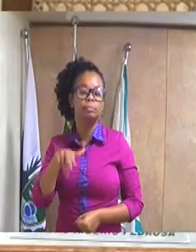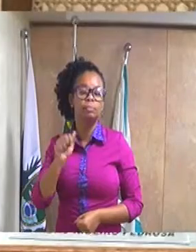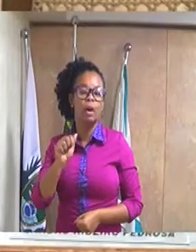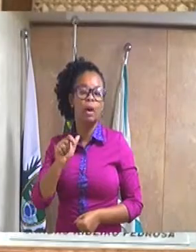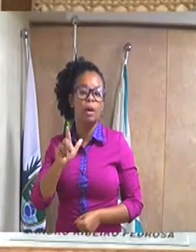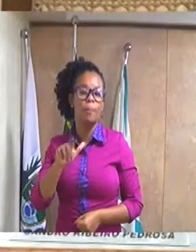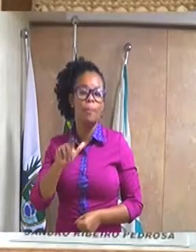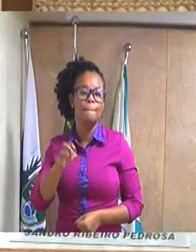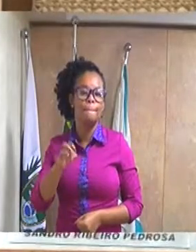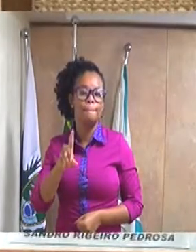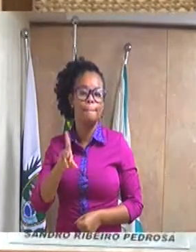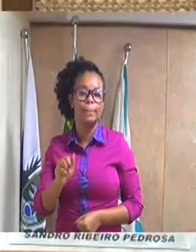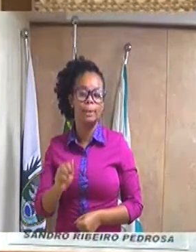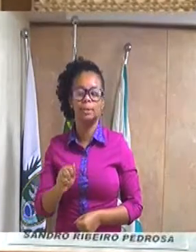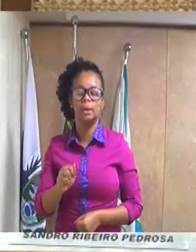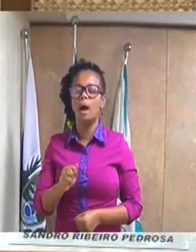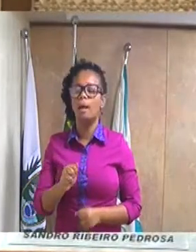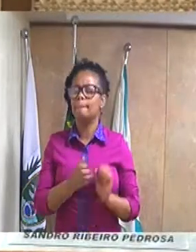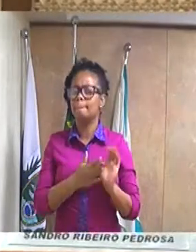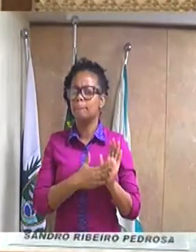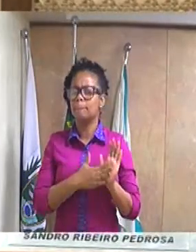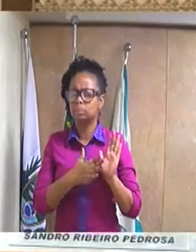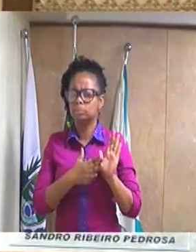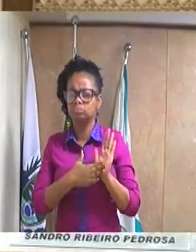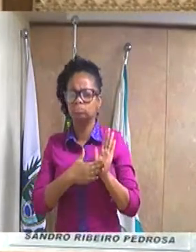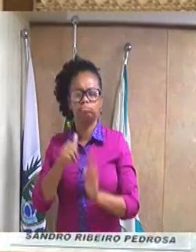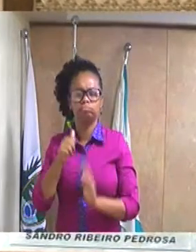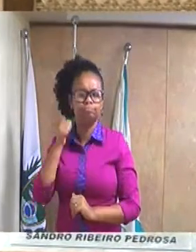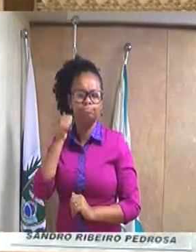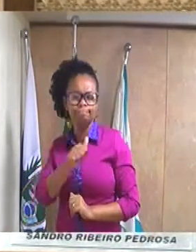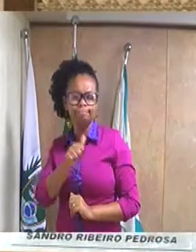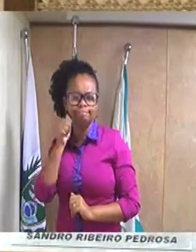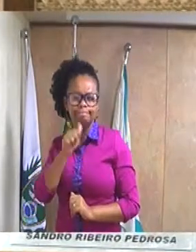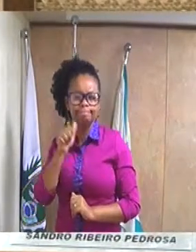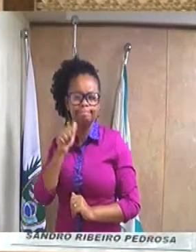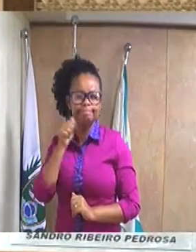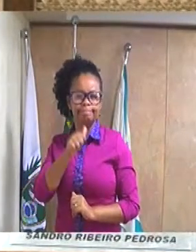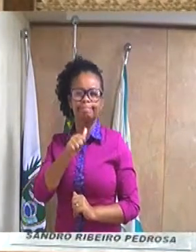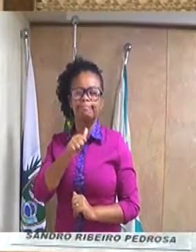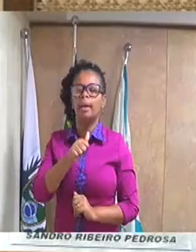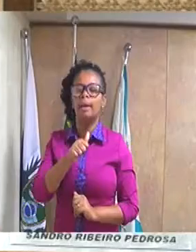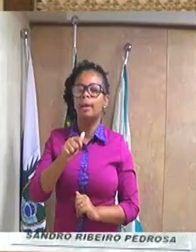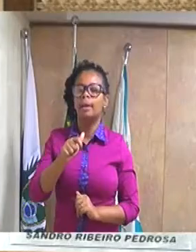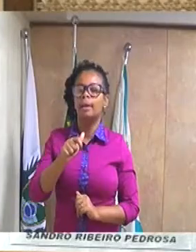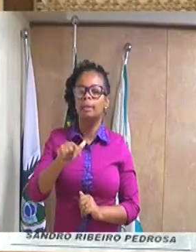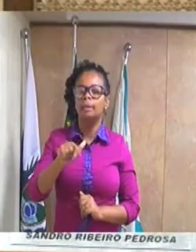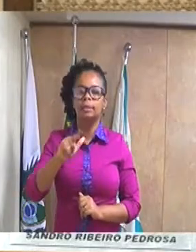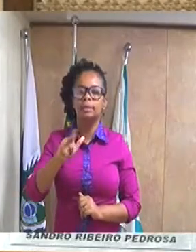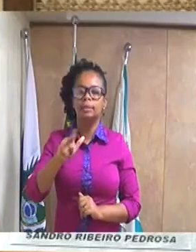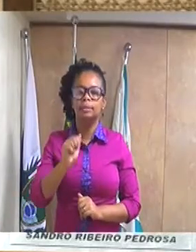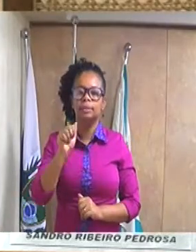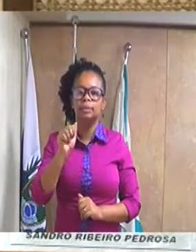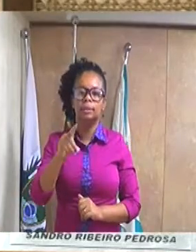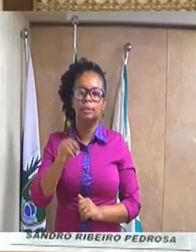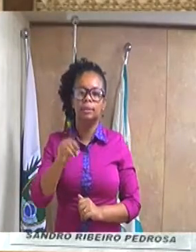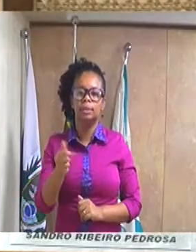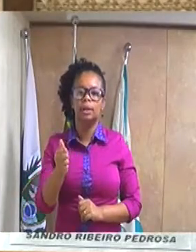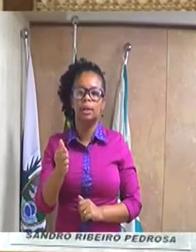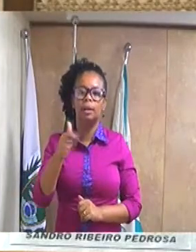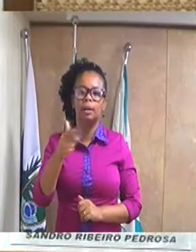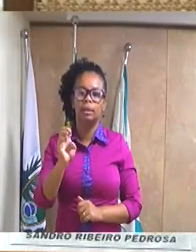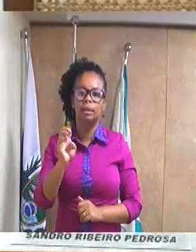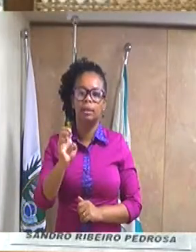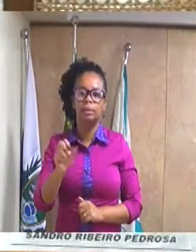consignando moção de aplausos à ilustríssima senhora Lisandra Helena Lousada Silva dos Santos,